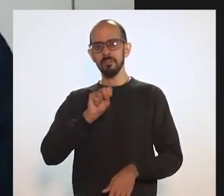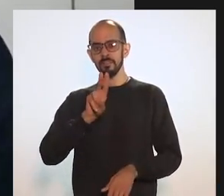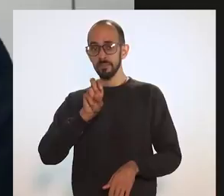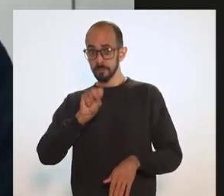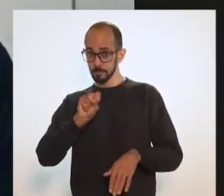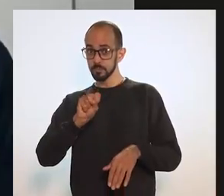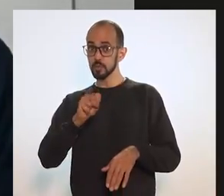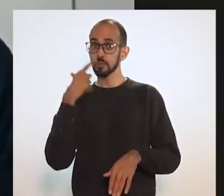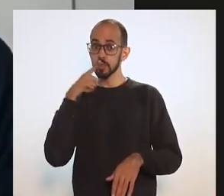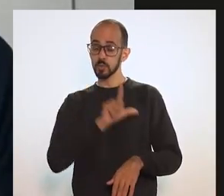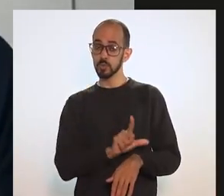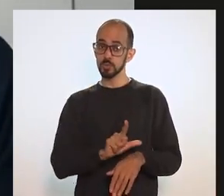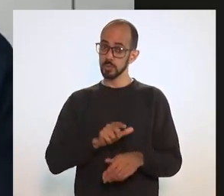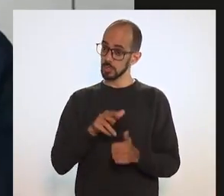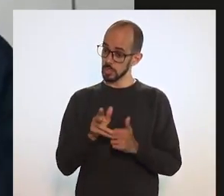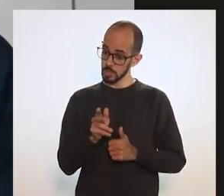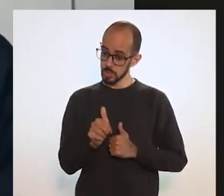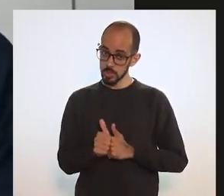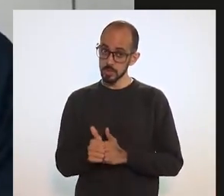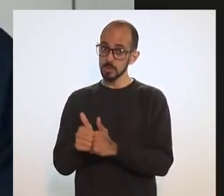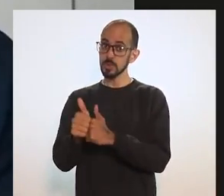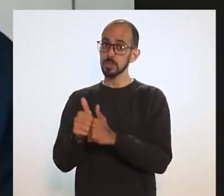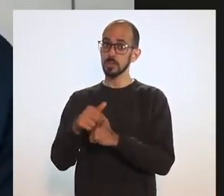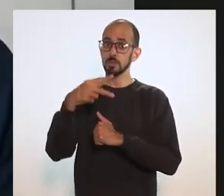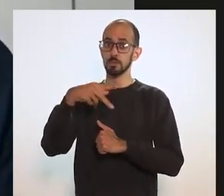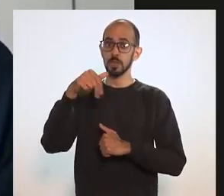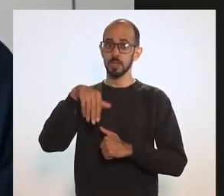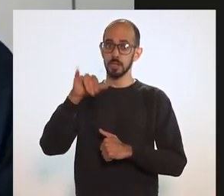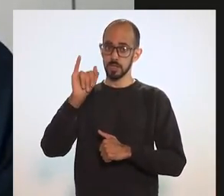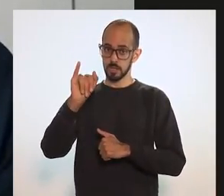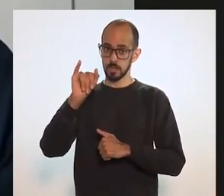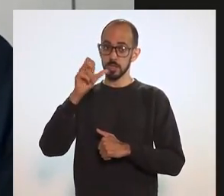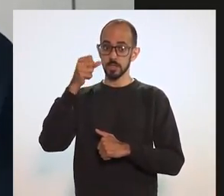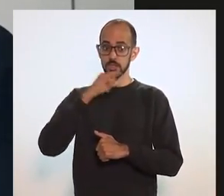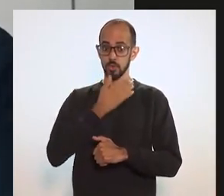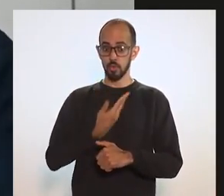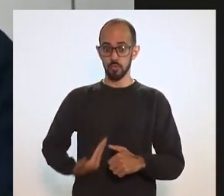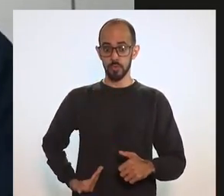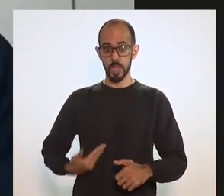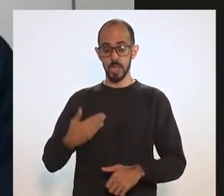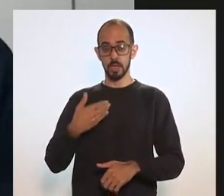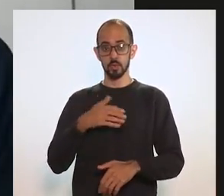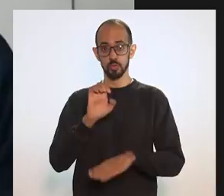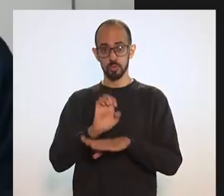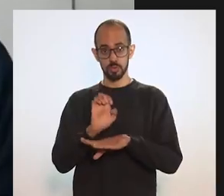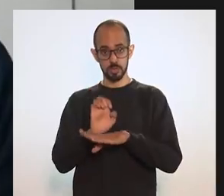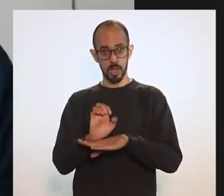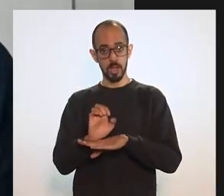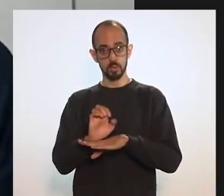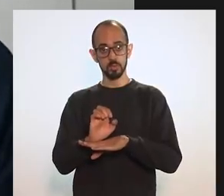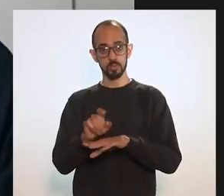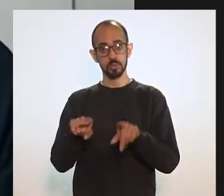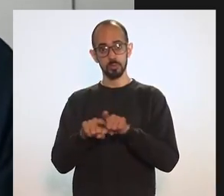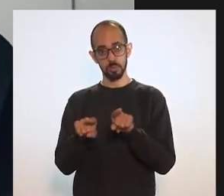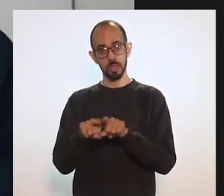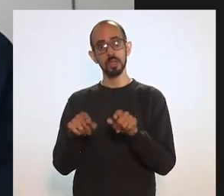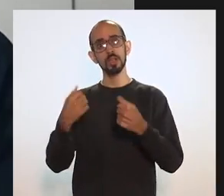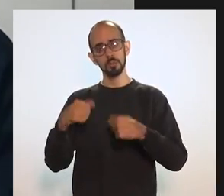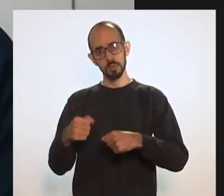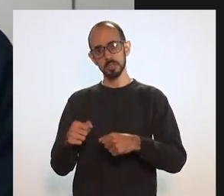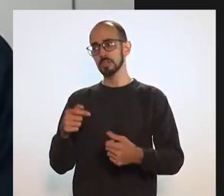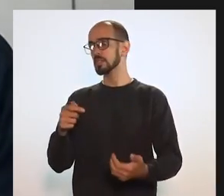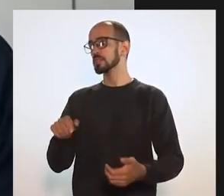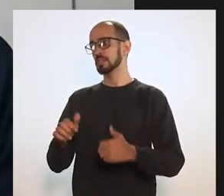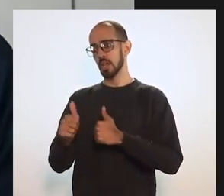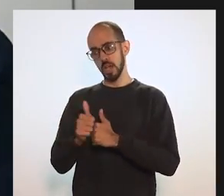incorporada ao SUS para que siga esse planejamento do PNI. Se um governo do Estado comprar a vacina, ele tem que